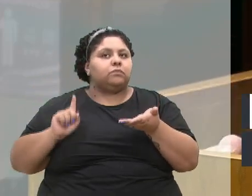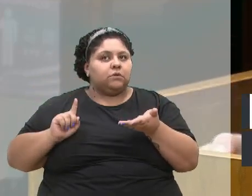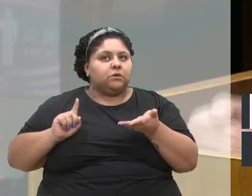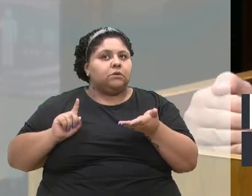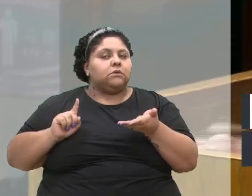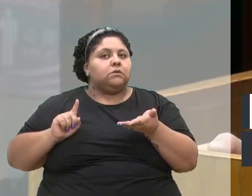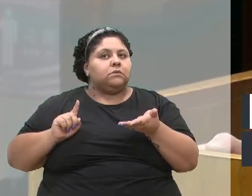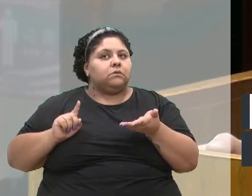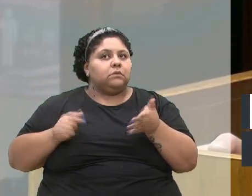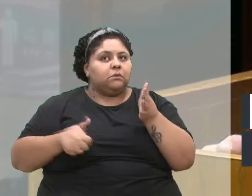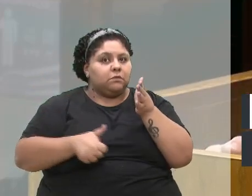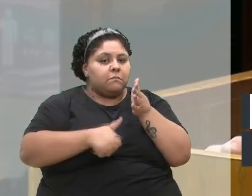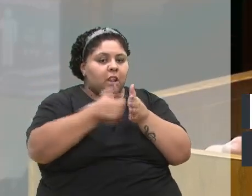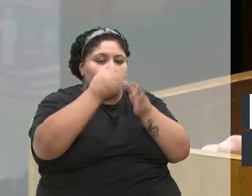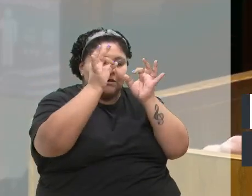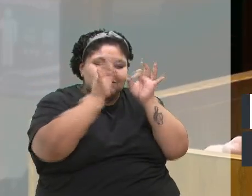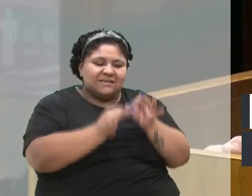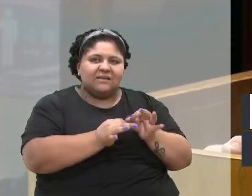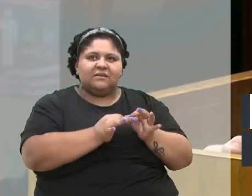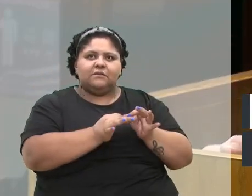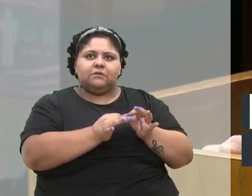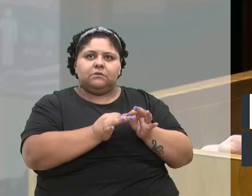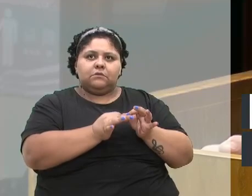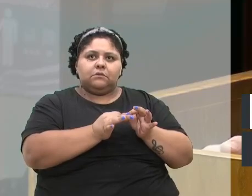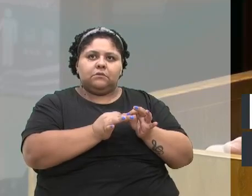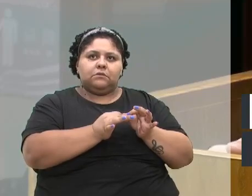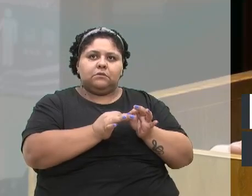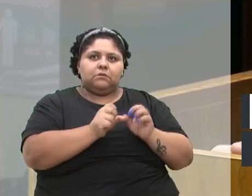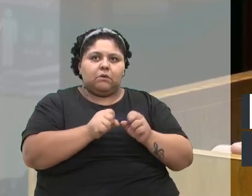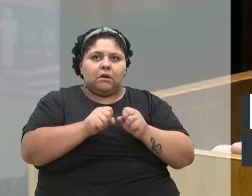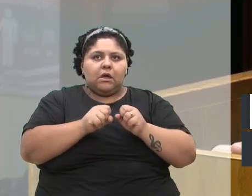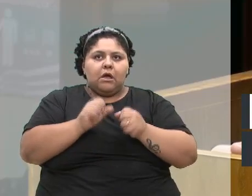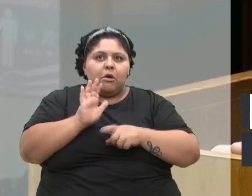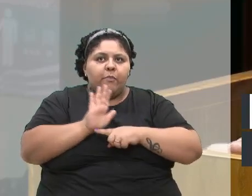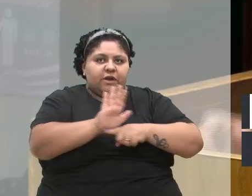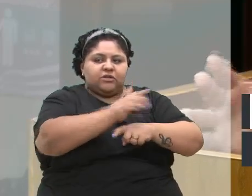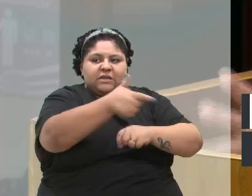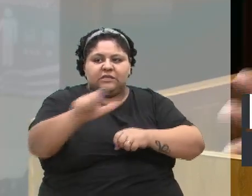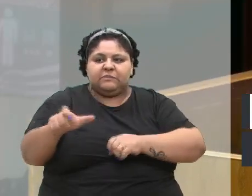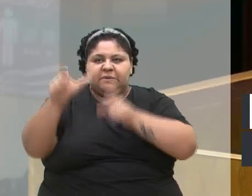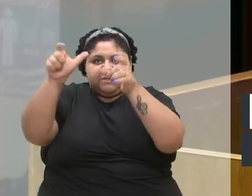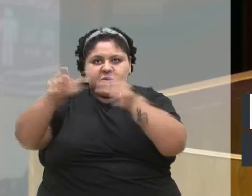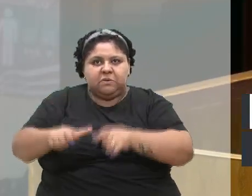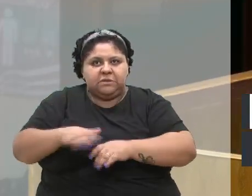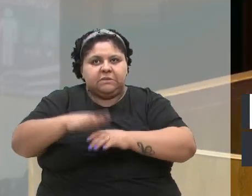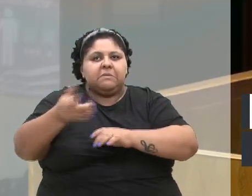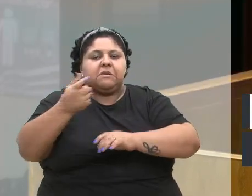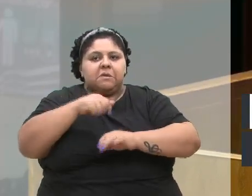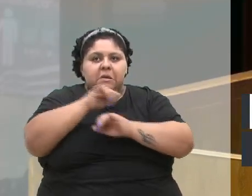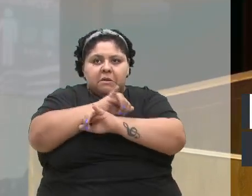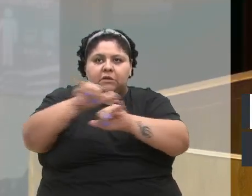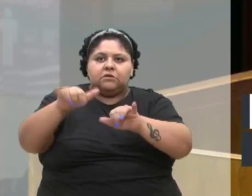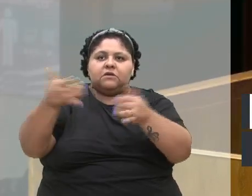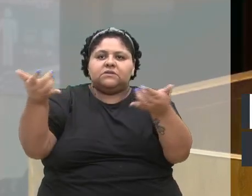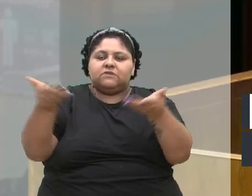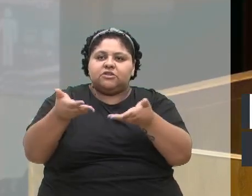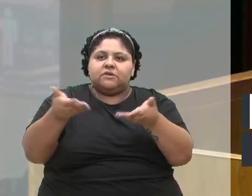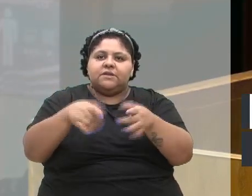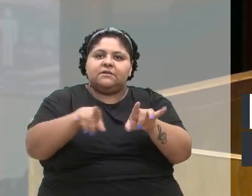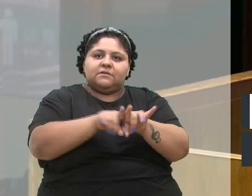mais decentes, né, em confronto daqueles que mais precisam. Então a mensagem que eu quero deixar aqui hoje